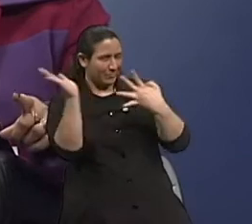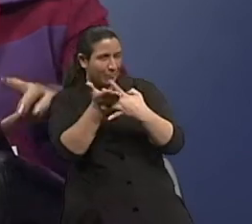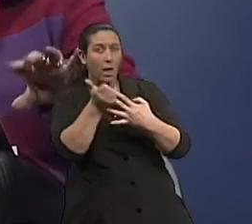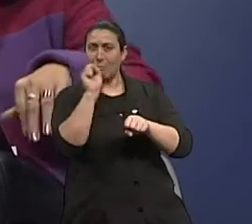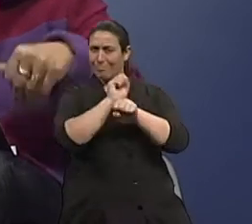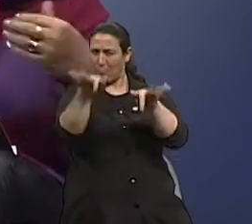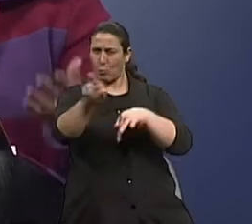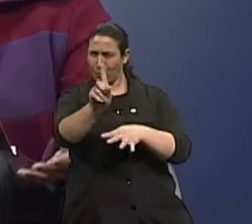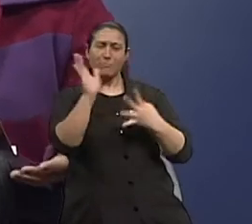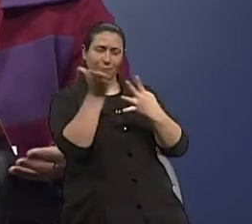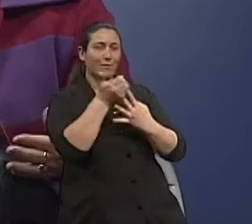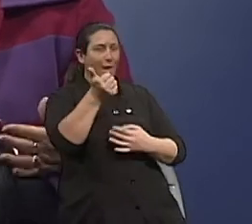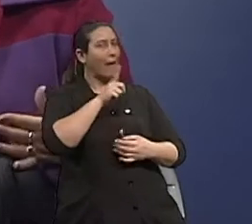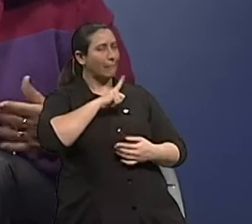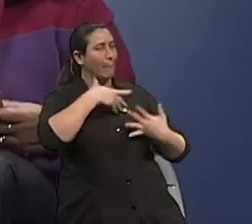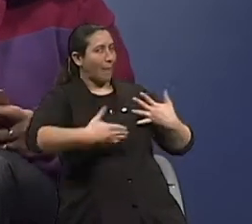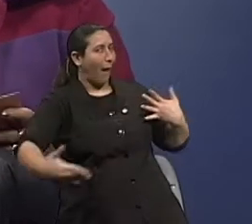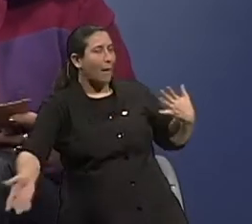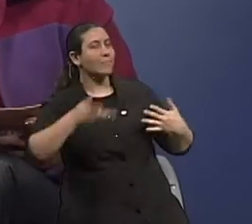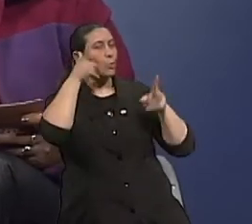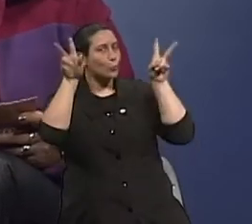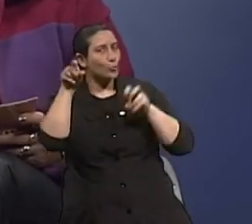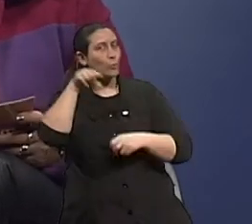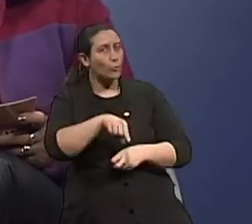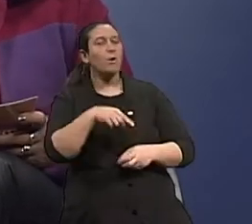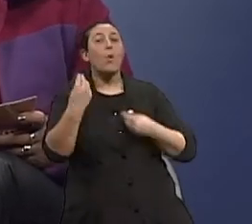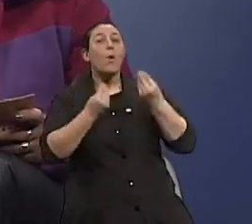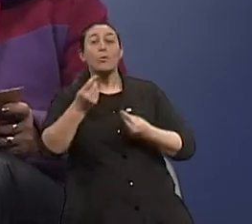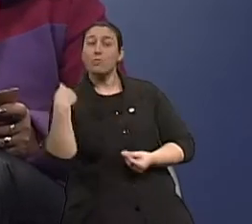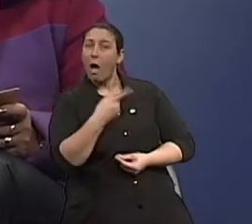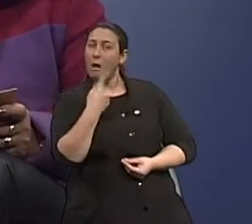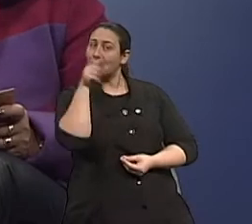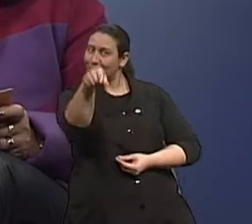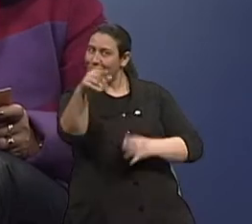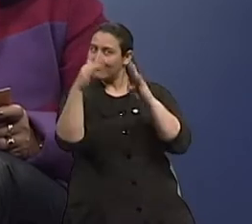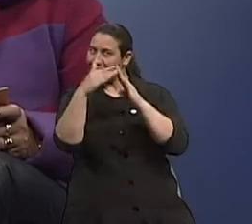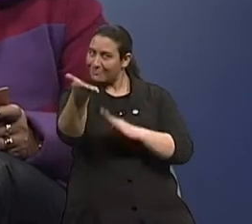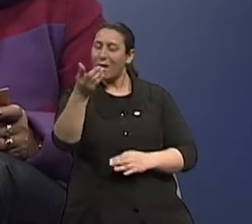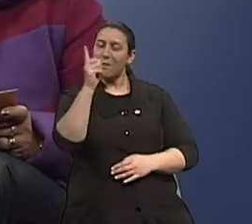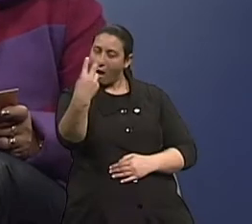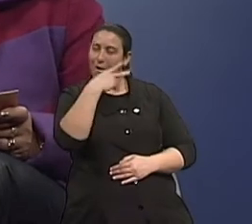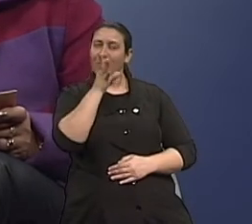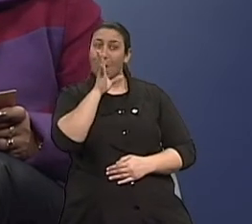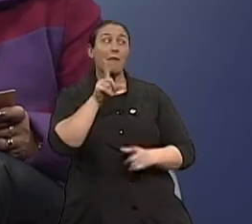terminou, não. A gente está até a metade do programa para falar de nós, de vocês que estão aí e dos mais jovens que um dia vão chegar lá.